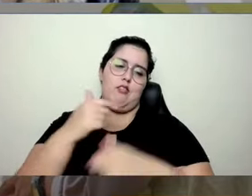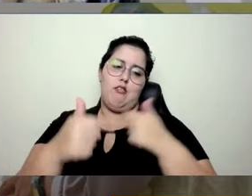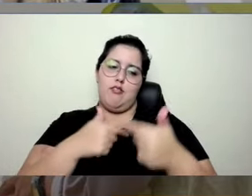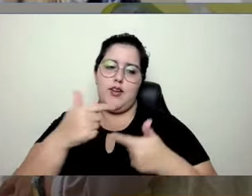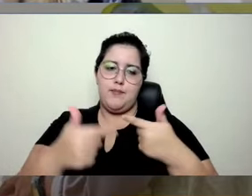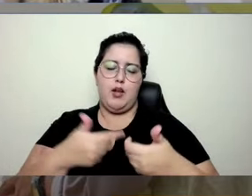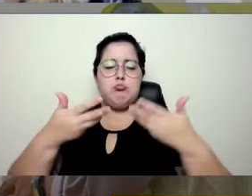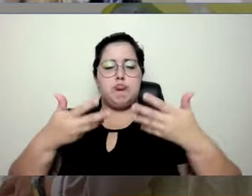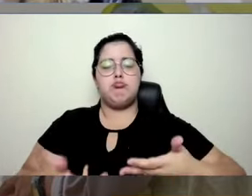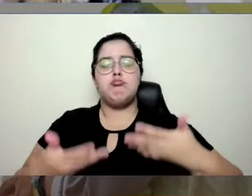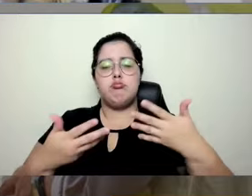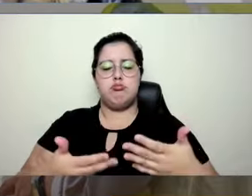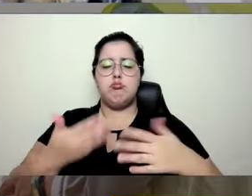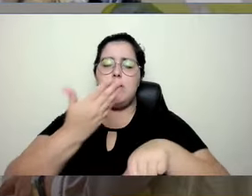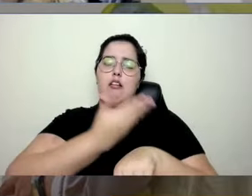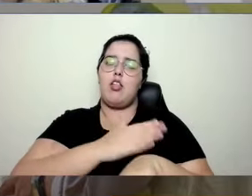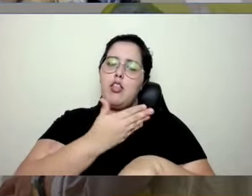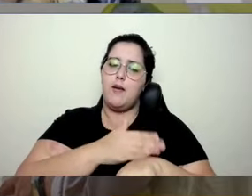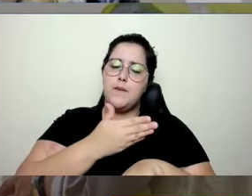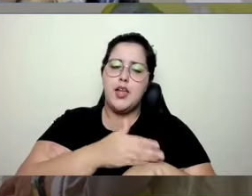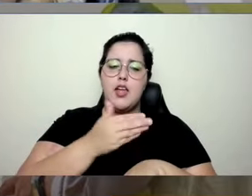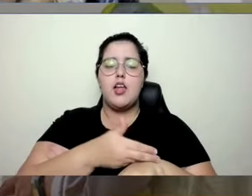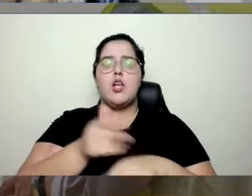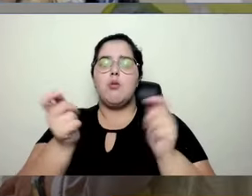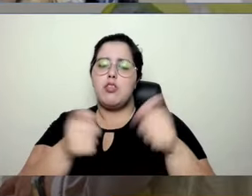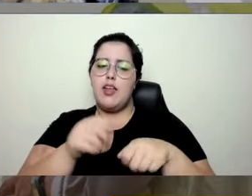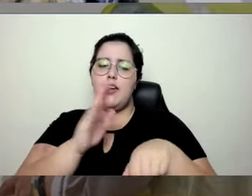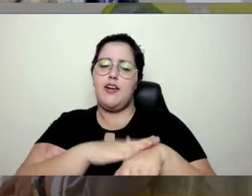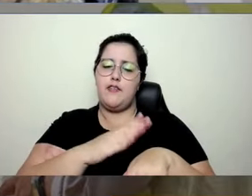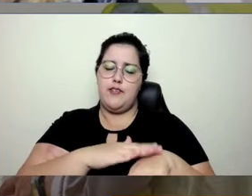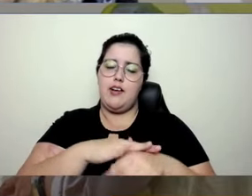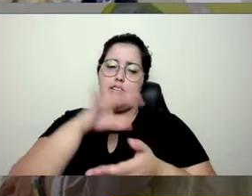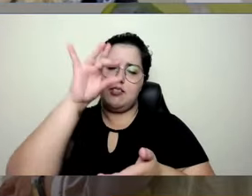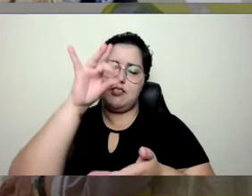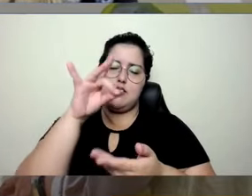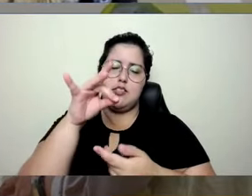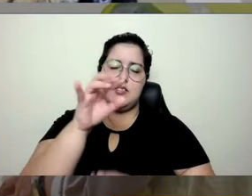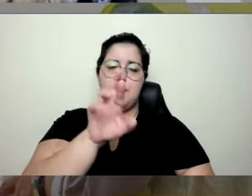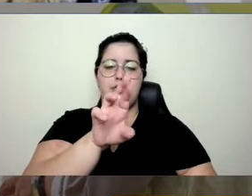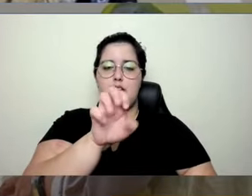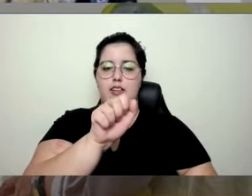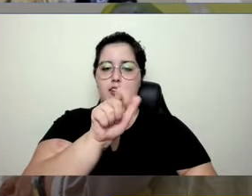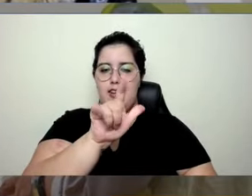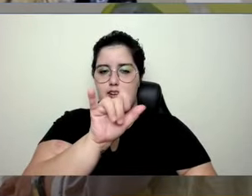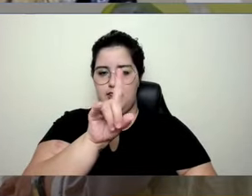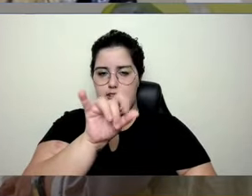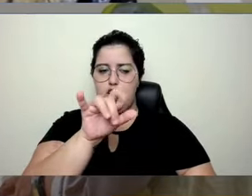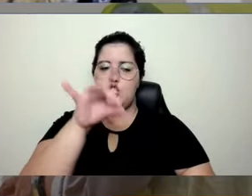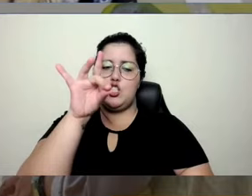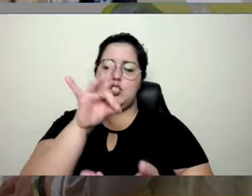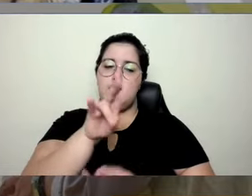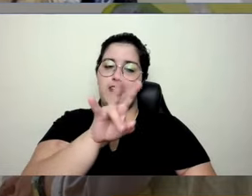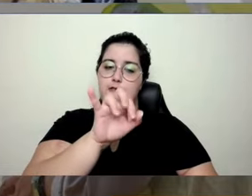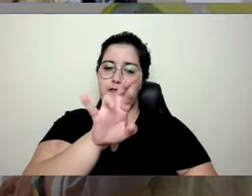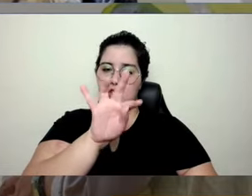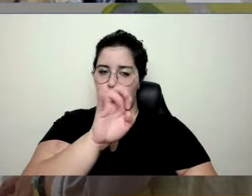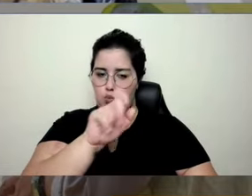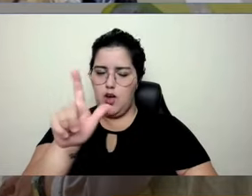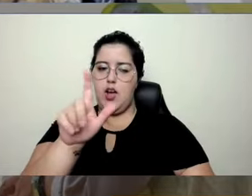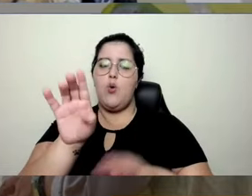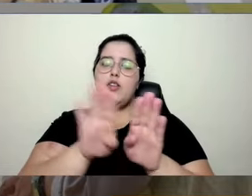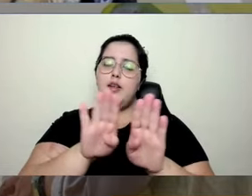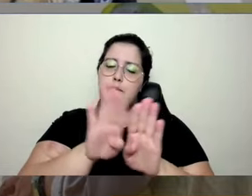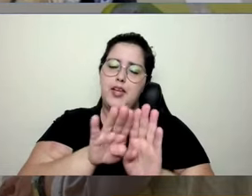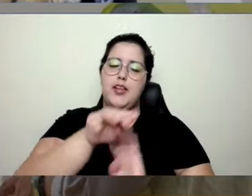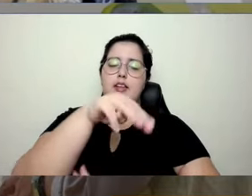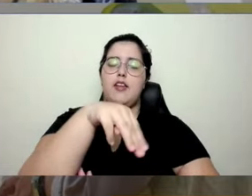então, inclusive para os treinamentos que podem ser realizados em realidade virtual, o próprio metaverso que você acabou de mencionar aí, do trabalho